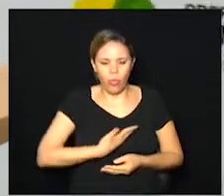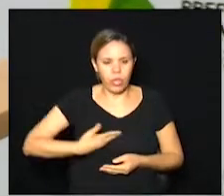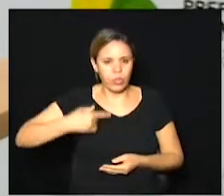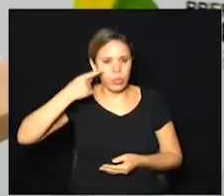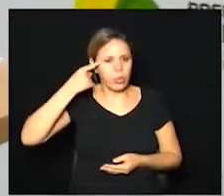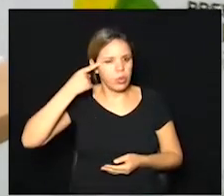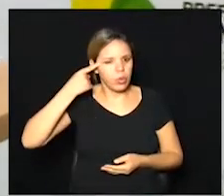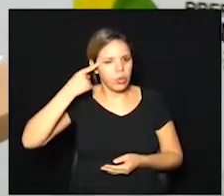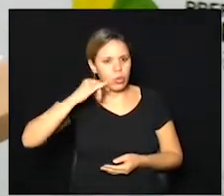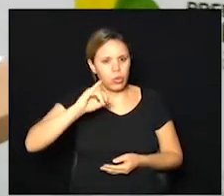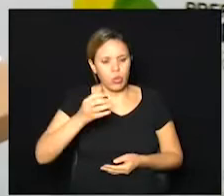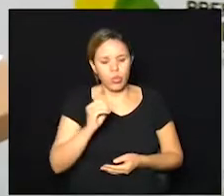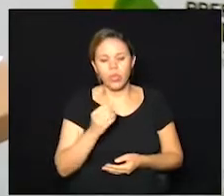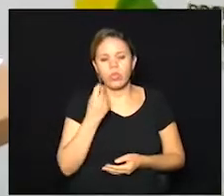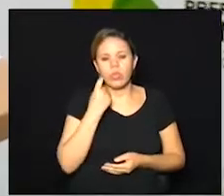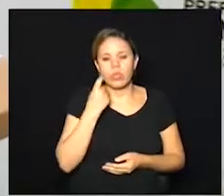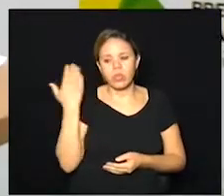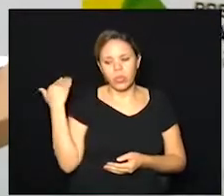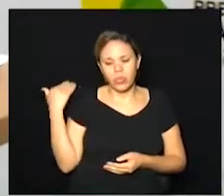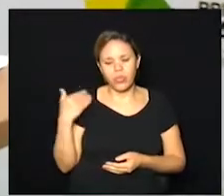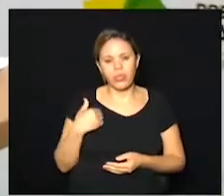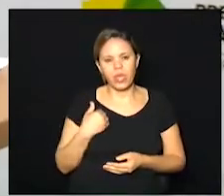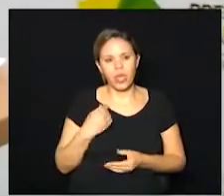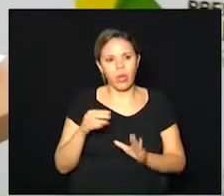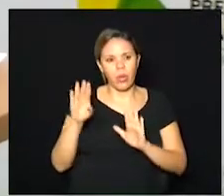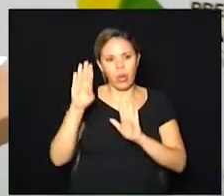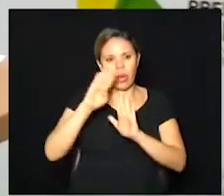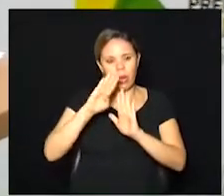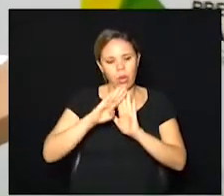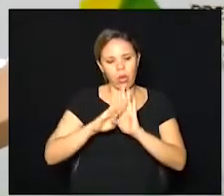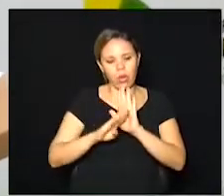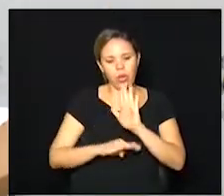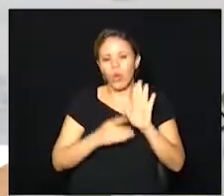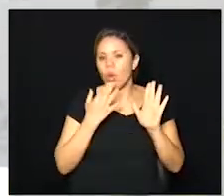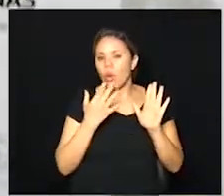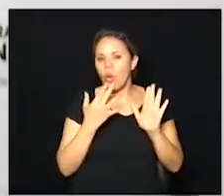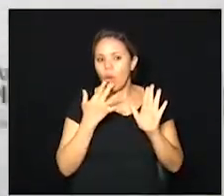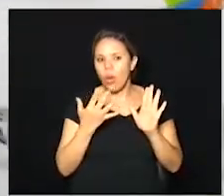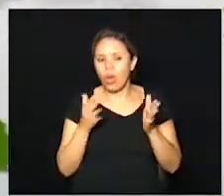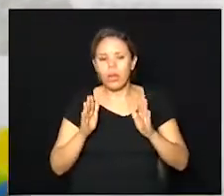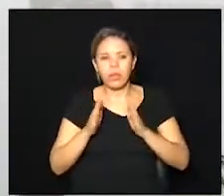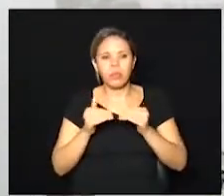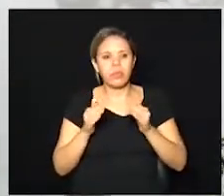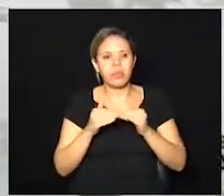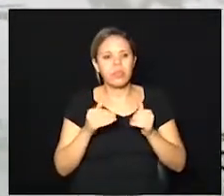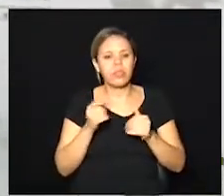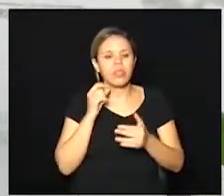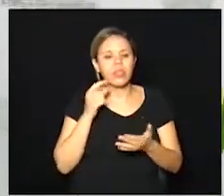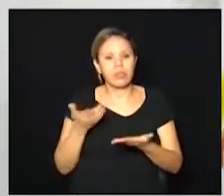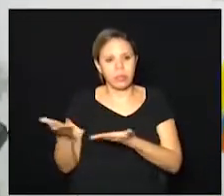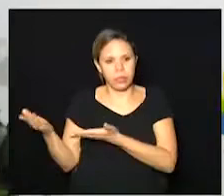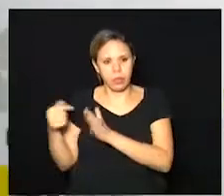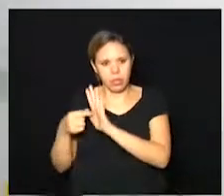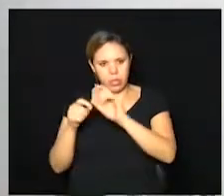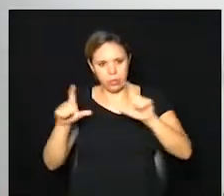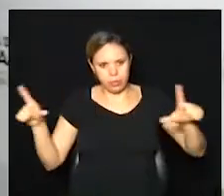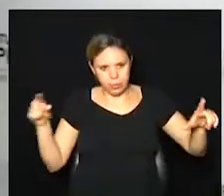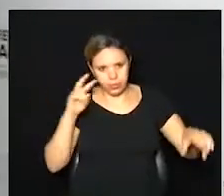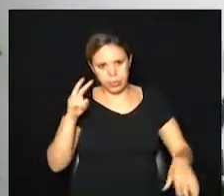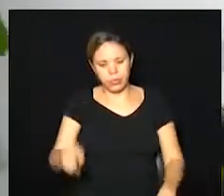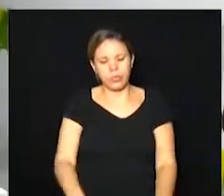sexta-feira, fez uma nova reclassificação. Então, vou começar primeiro por esse aqui.